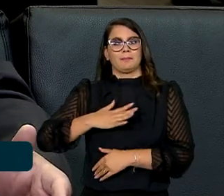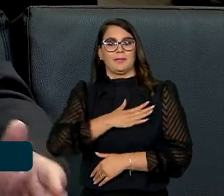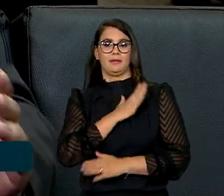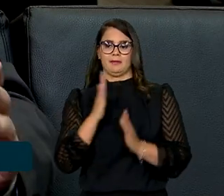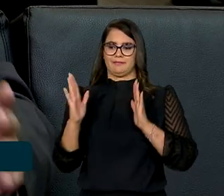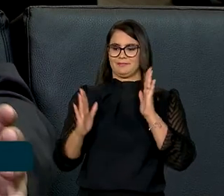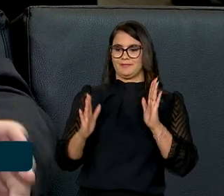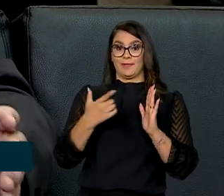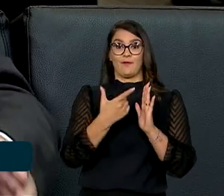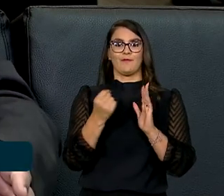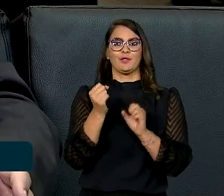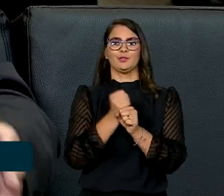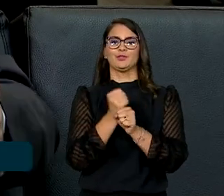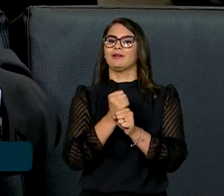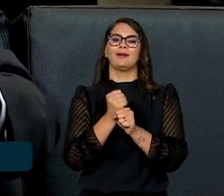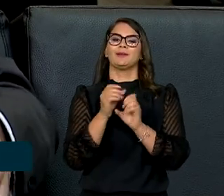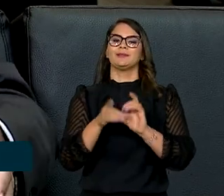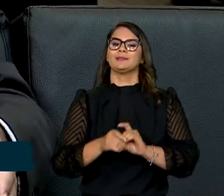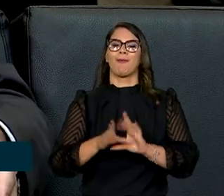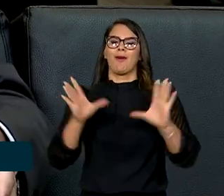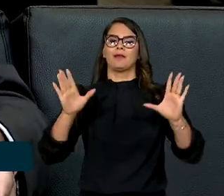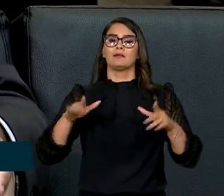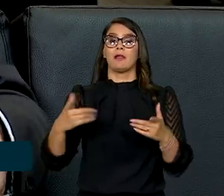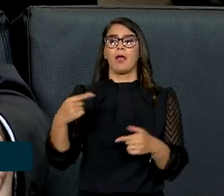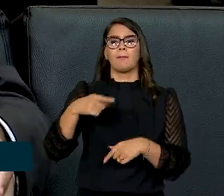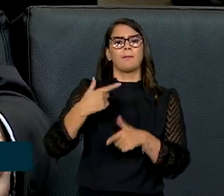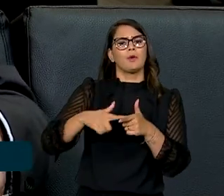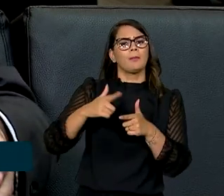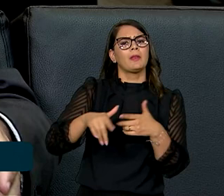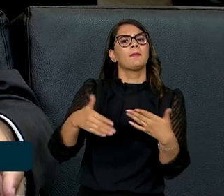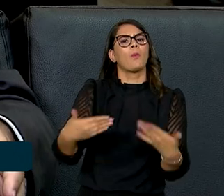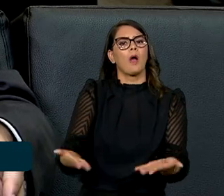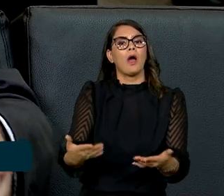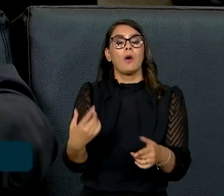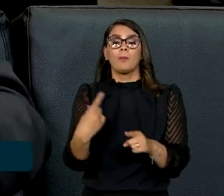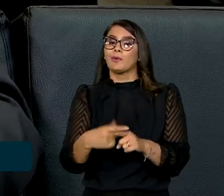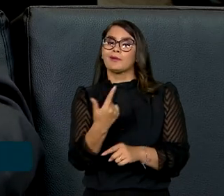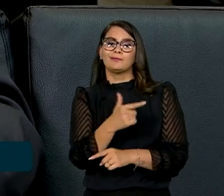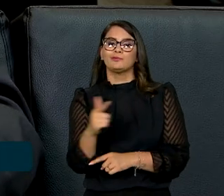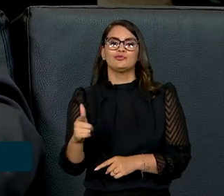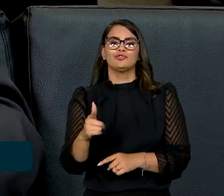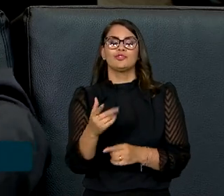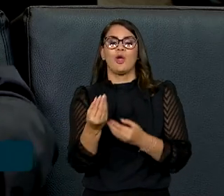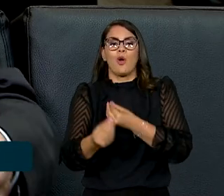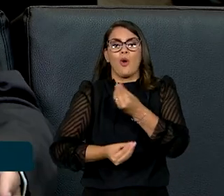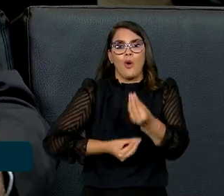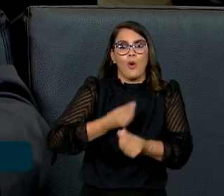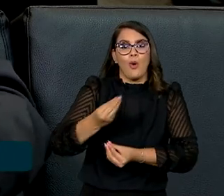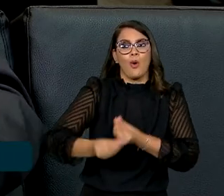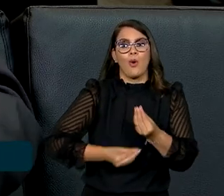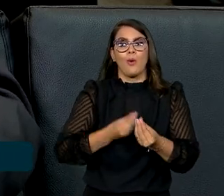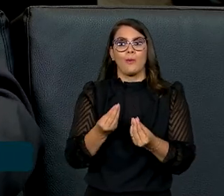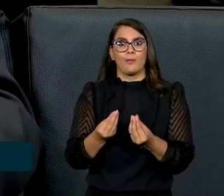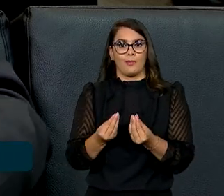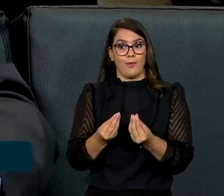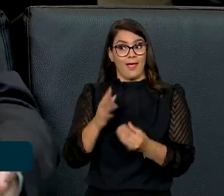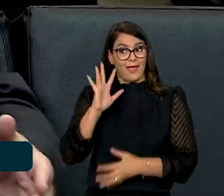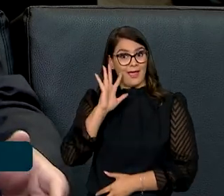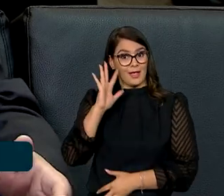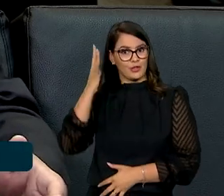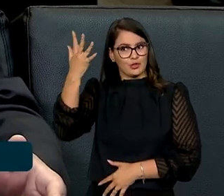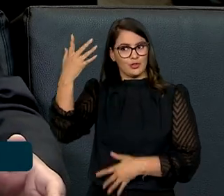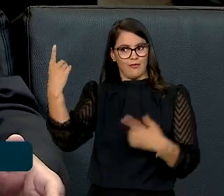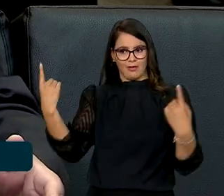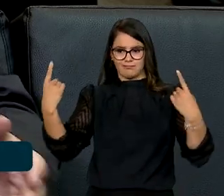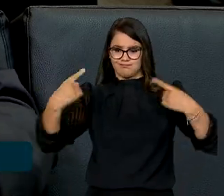anos de democracia. E qual o problema daquela Constituição? Justamente porque ela não criou os mecanismos para a solução dos